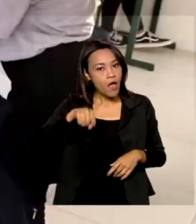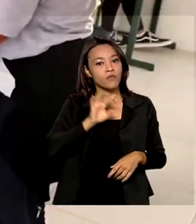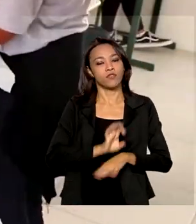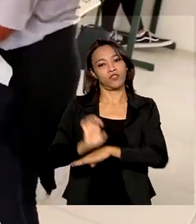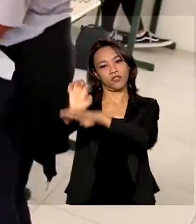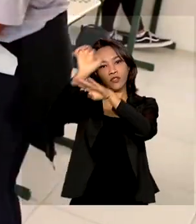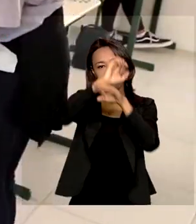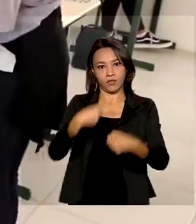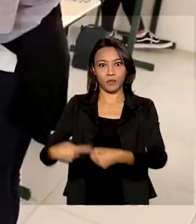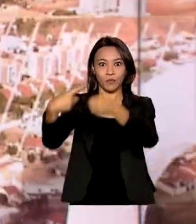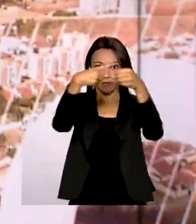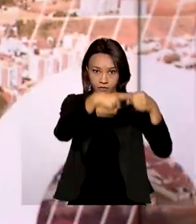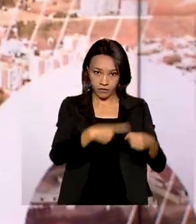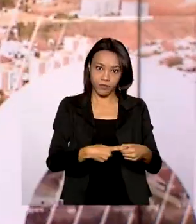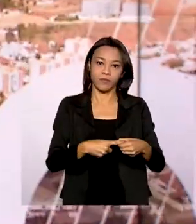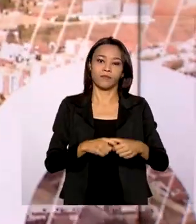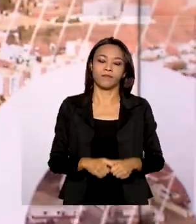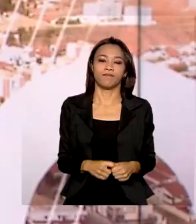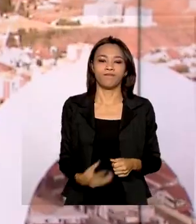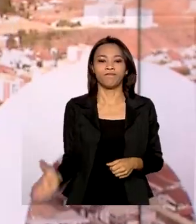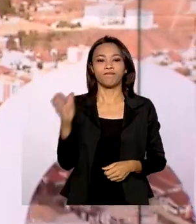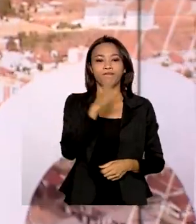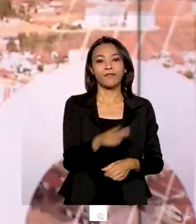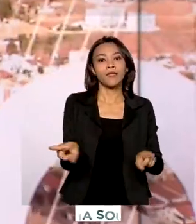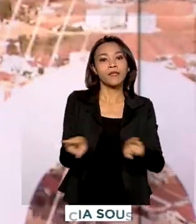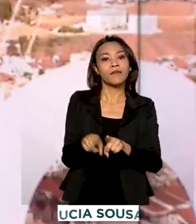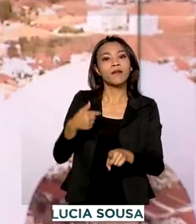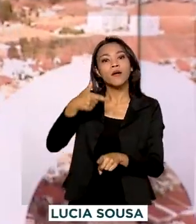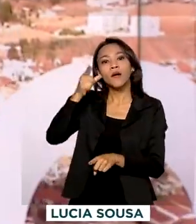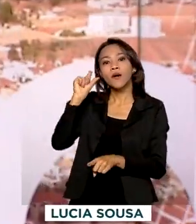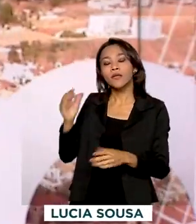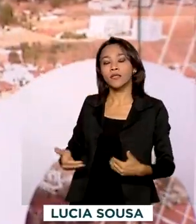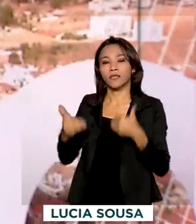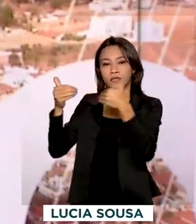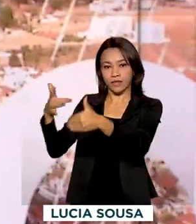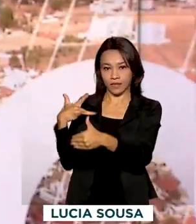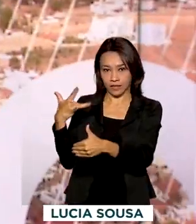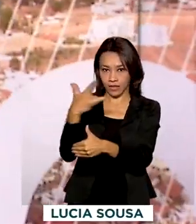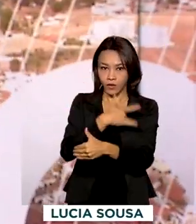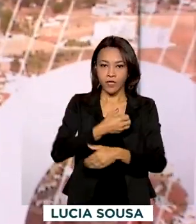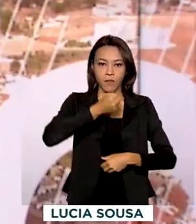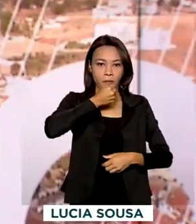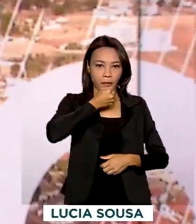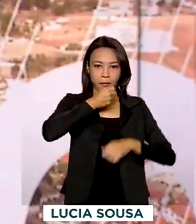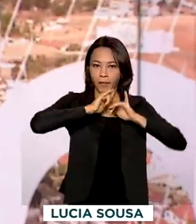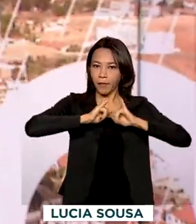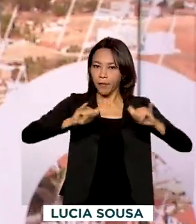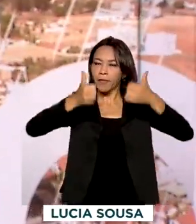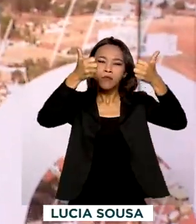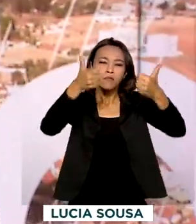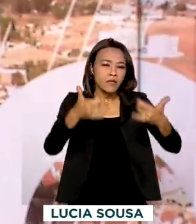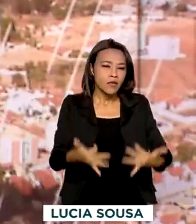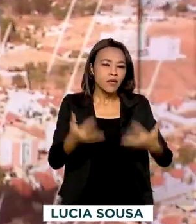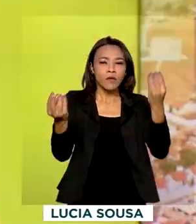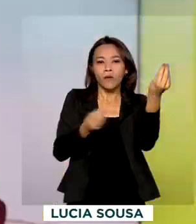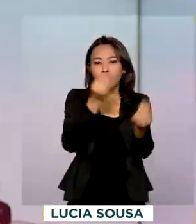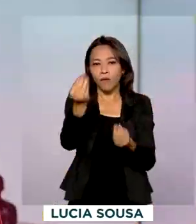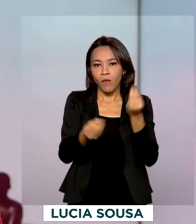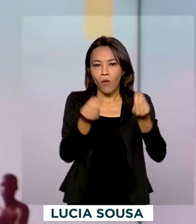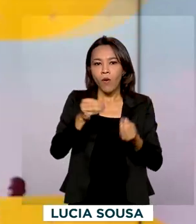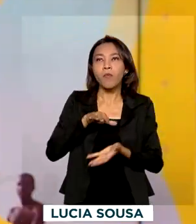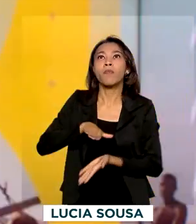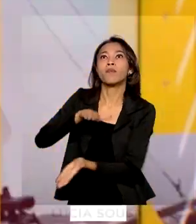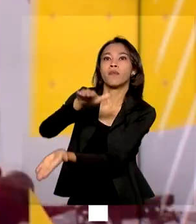e municípios. Também ontem o Ministério da Saúde fez uma entrevista coletiva explicando como funciona a distribuição de